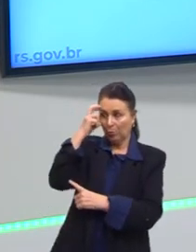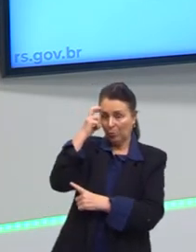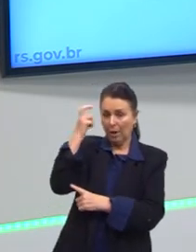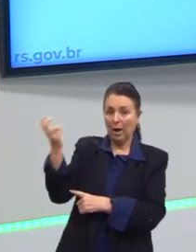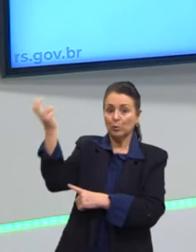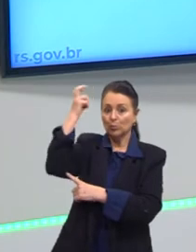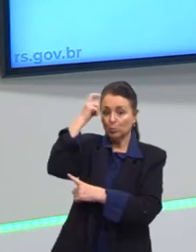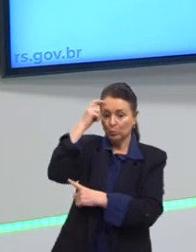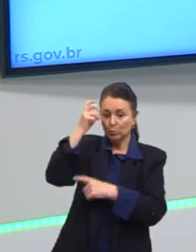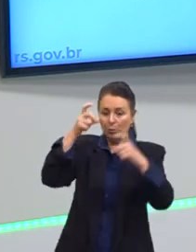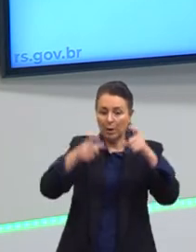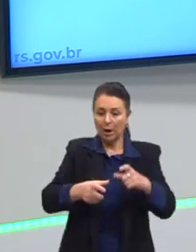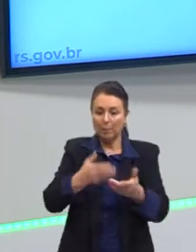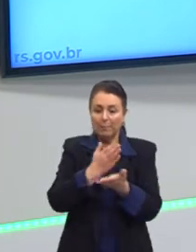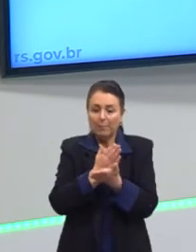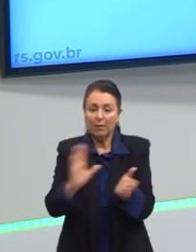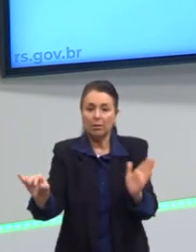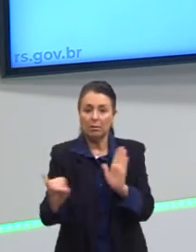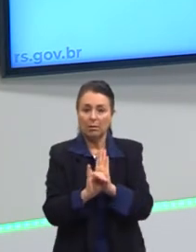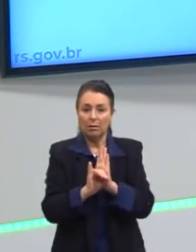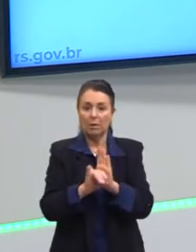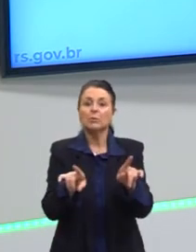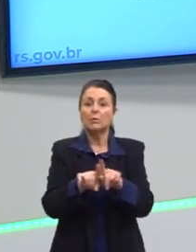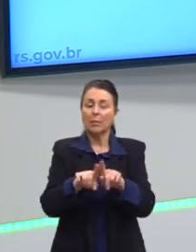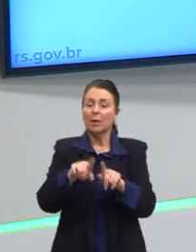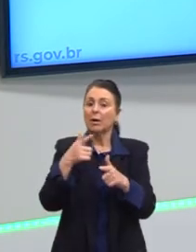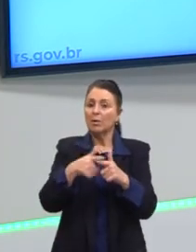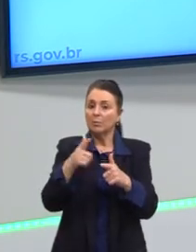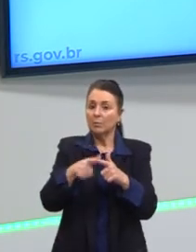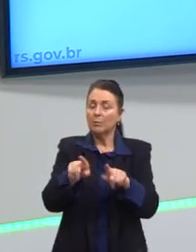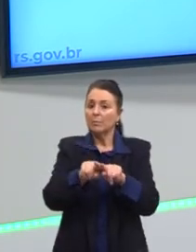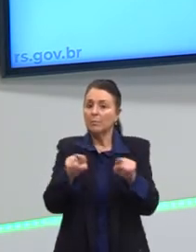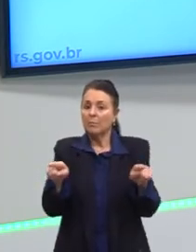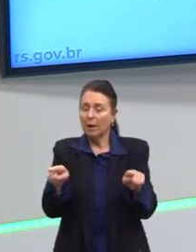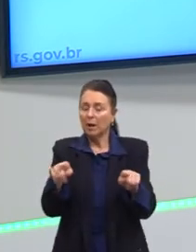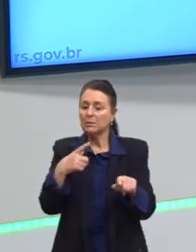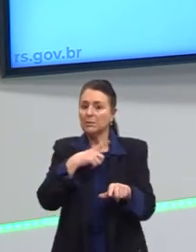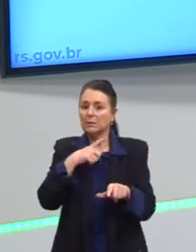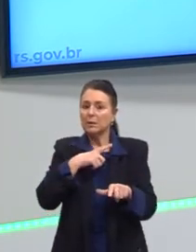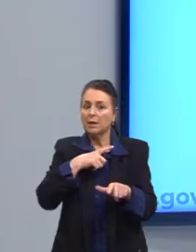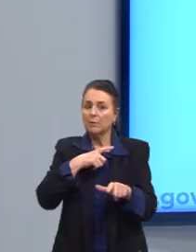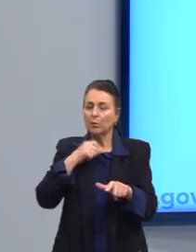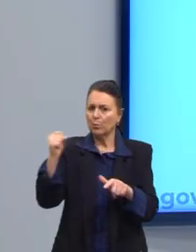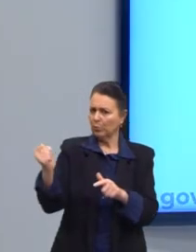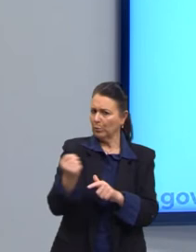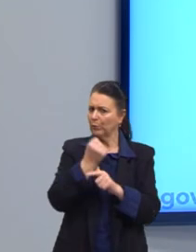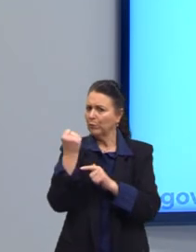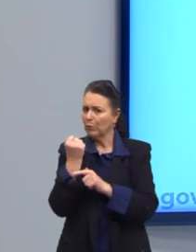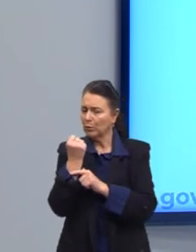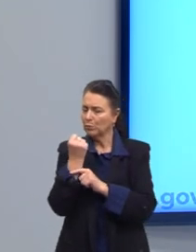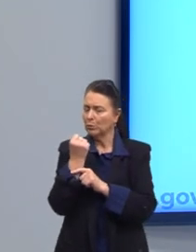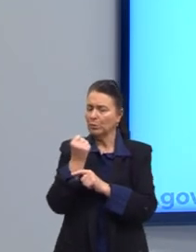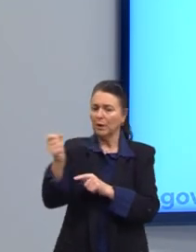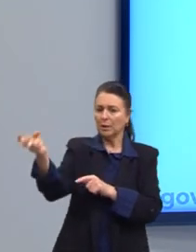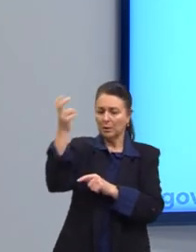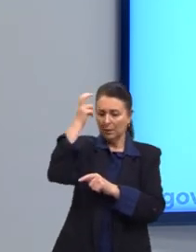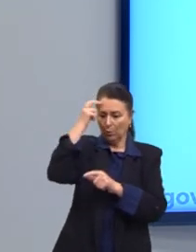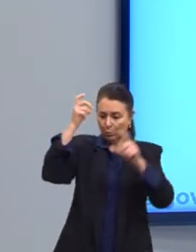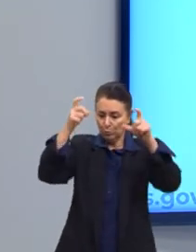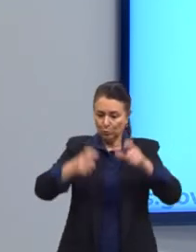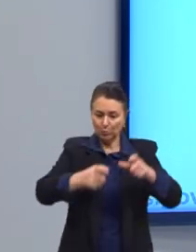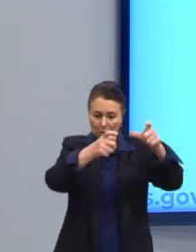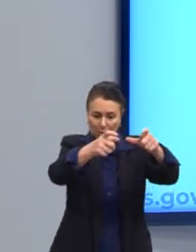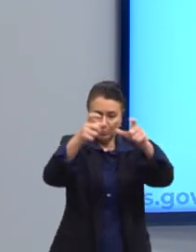locais perderem a identidade. Mas também, me parece que em alguns aspectos, houve um reforço da cultura local. A cultura local acaba